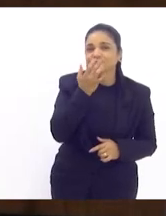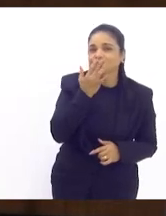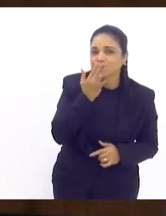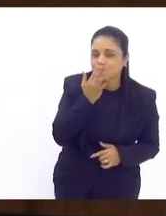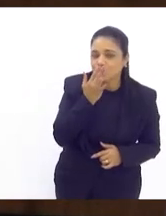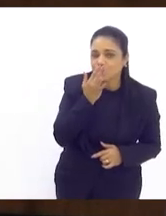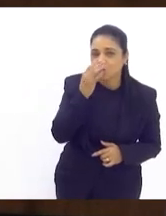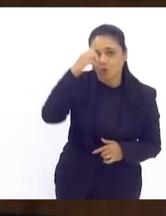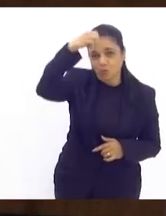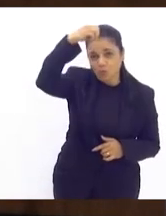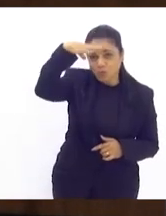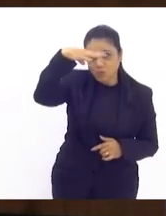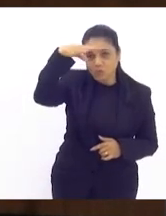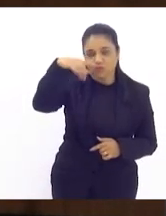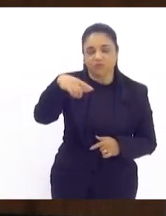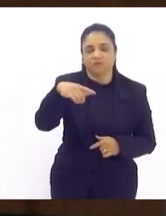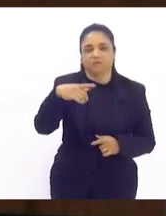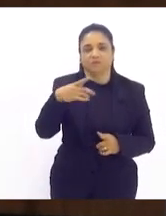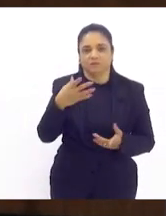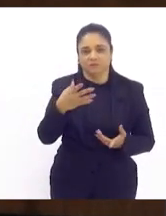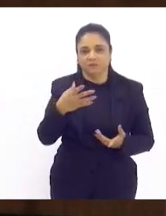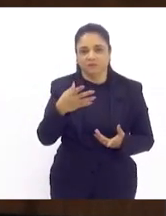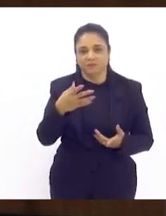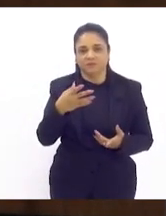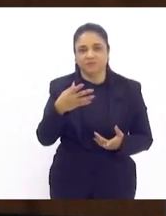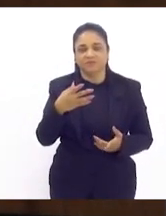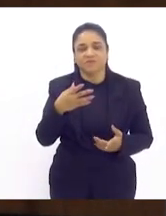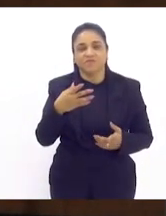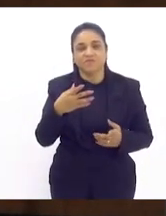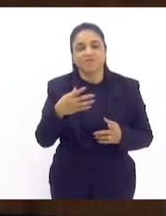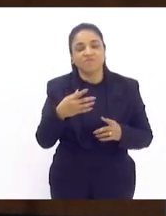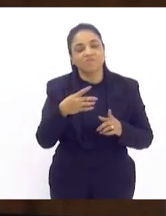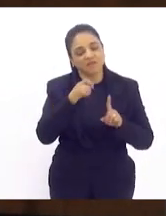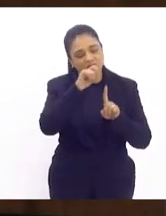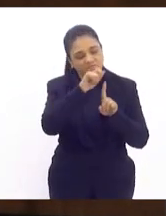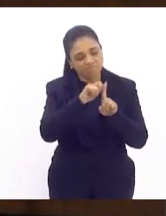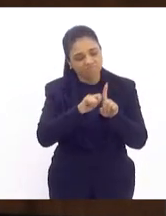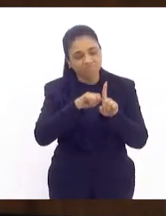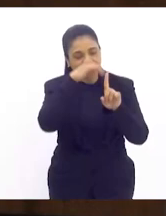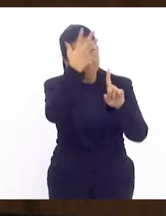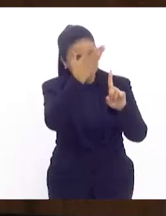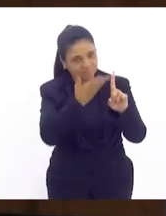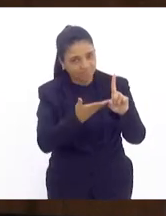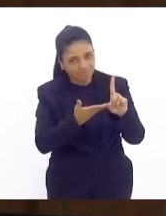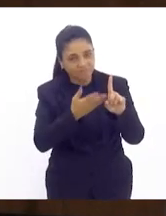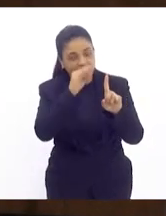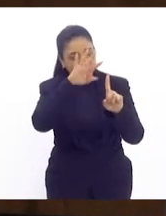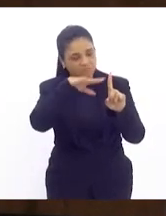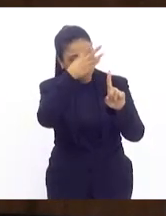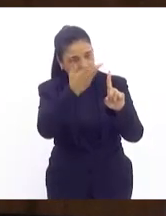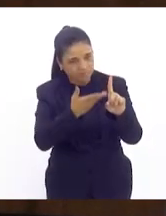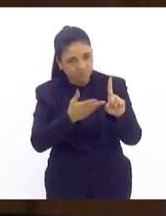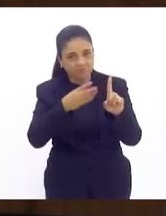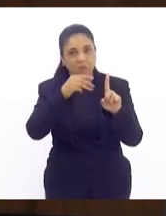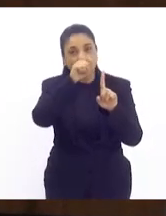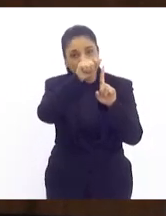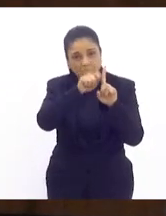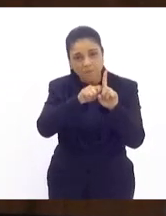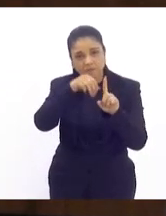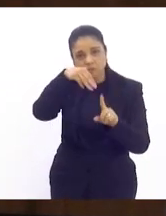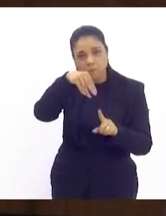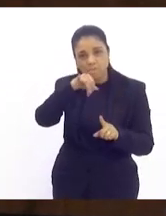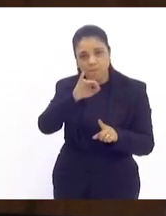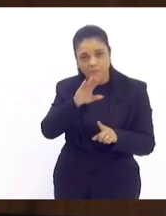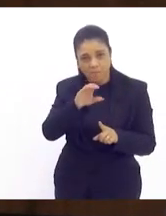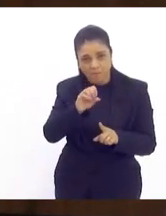com a cor laranja alusivo a essa batalha a esse combate ferrenho dia a dia que